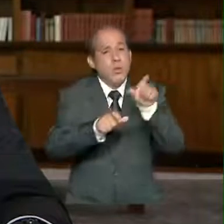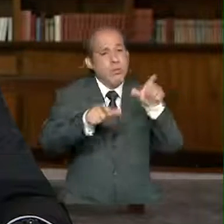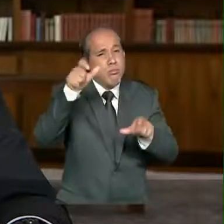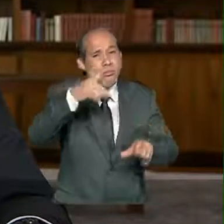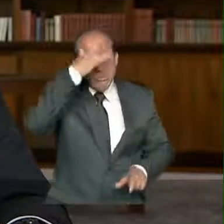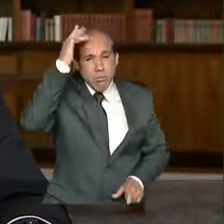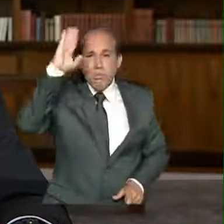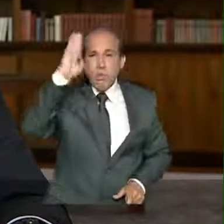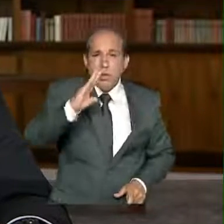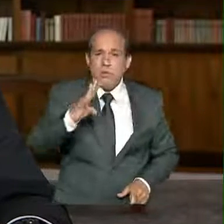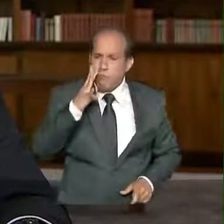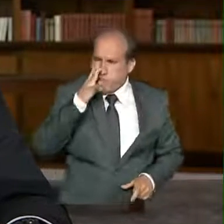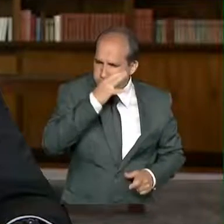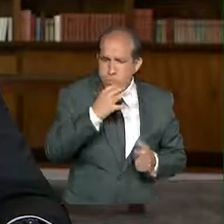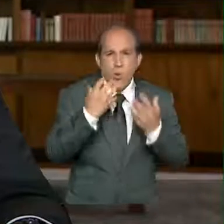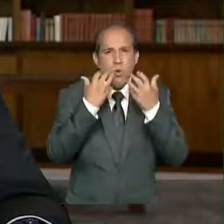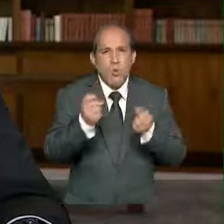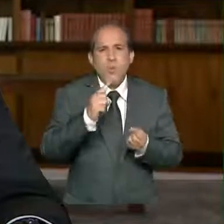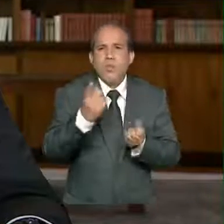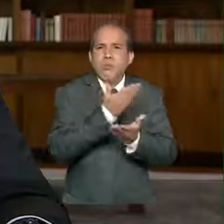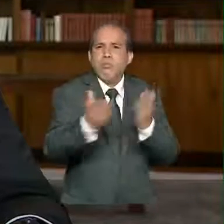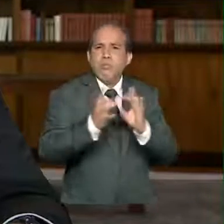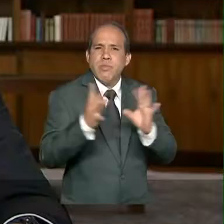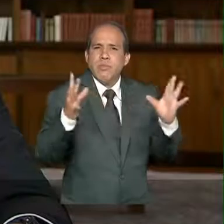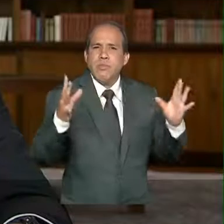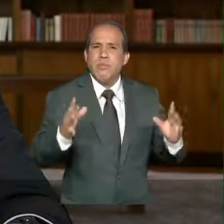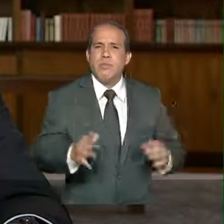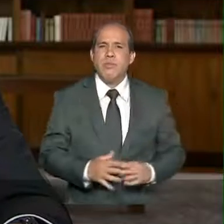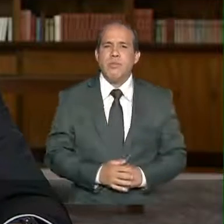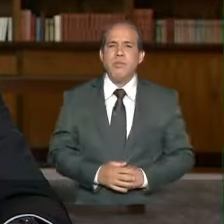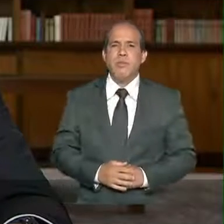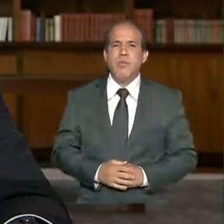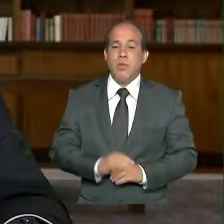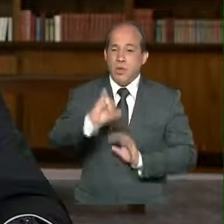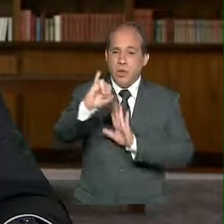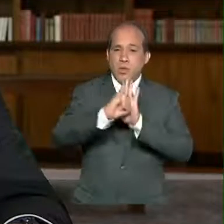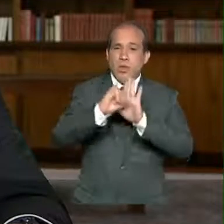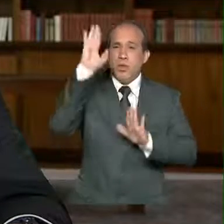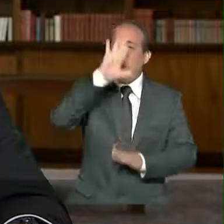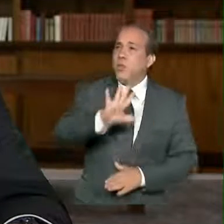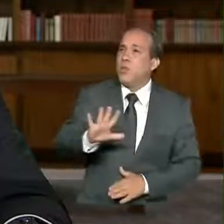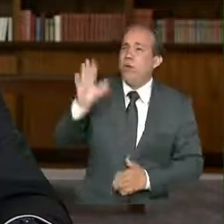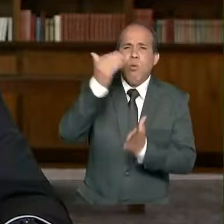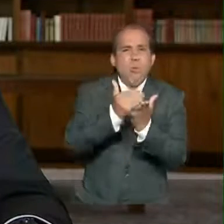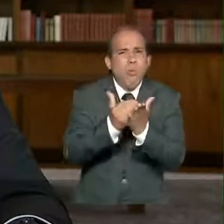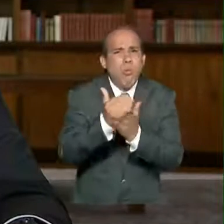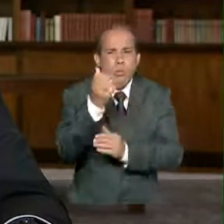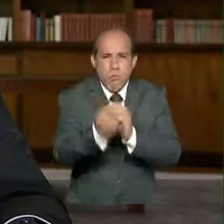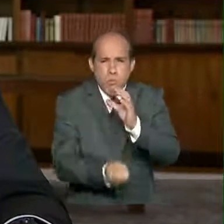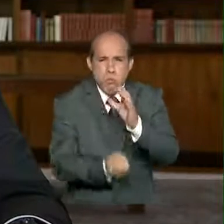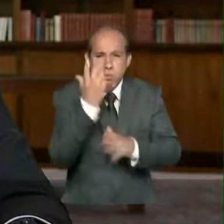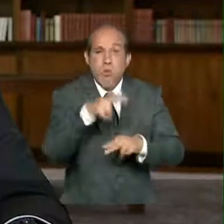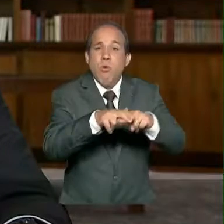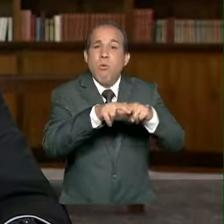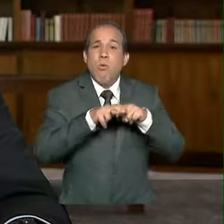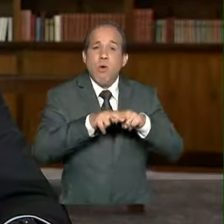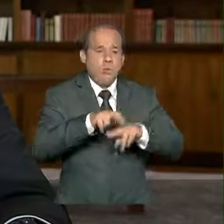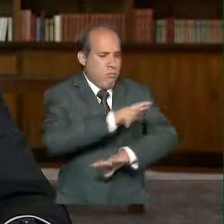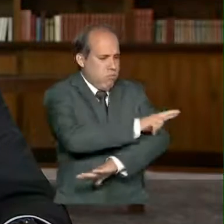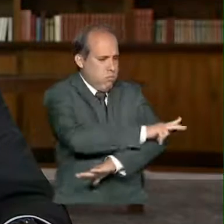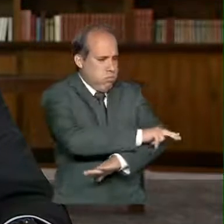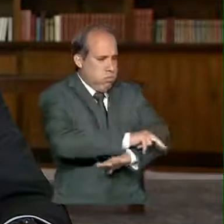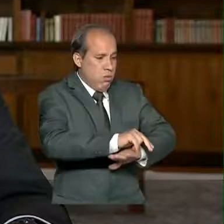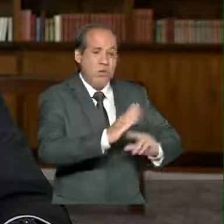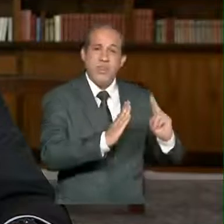brasileiros jamais abririam mão da sua liberdade A identidade nacional começou a ser desenhada com a